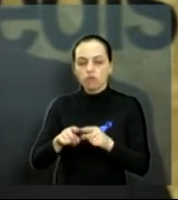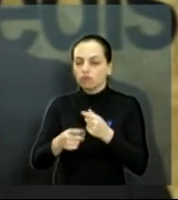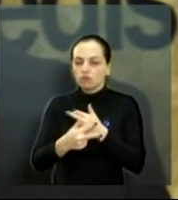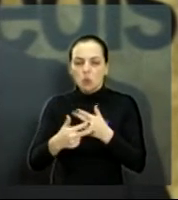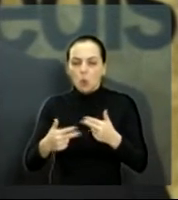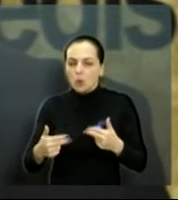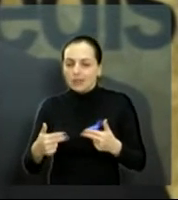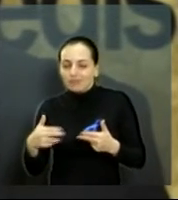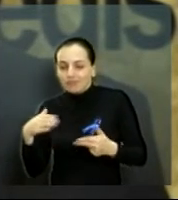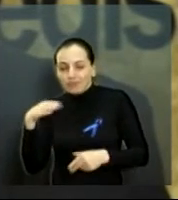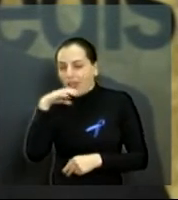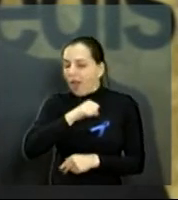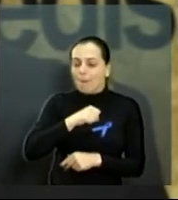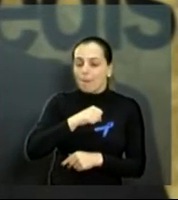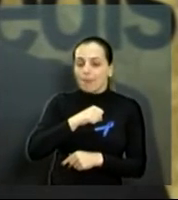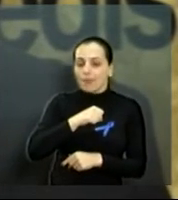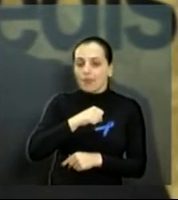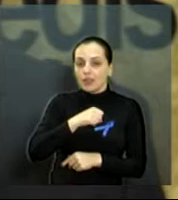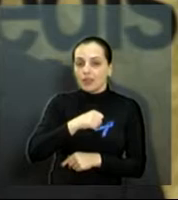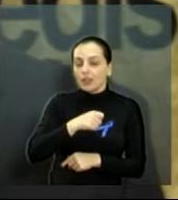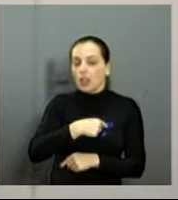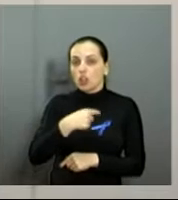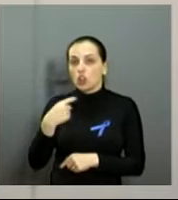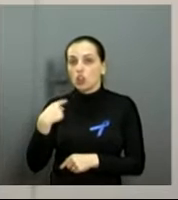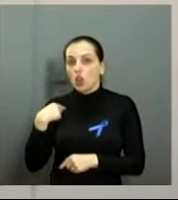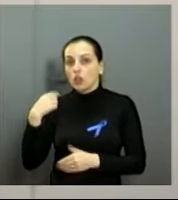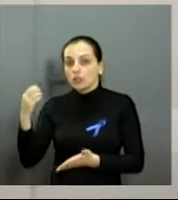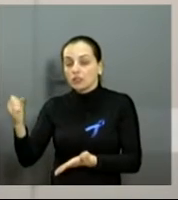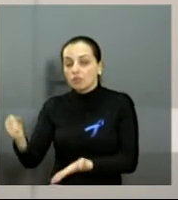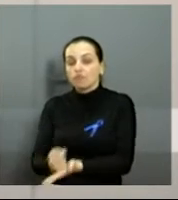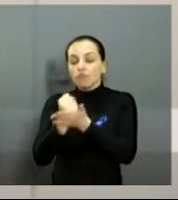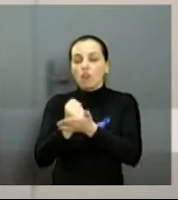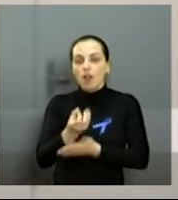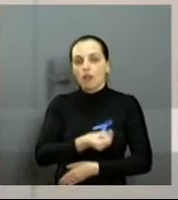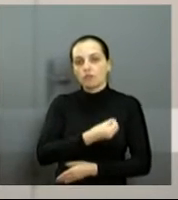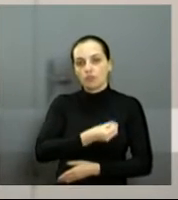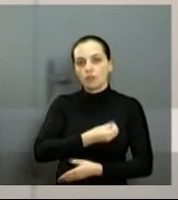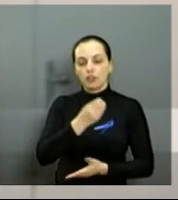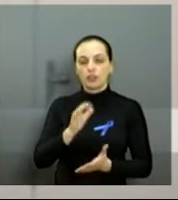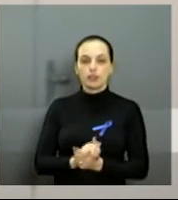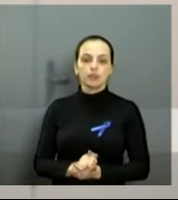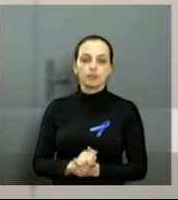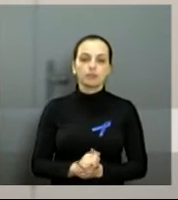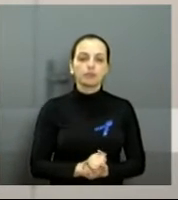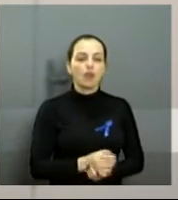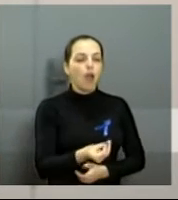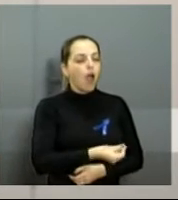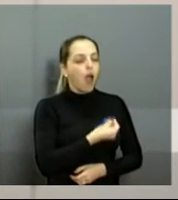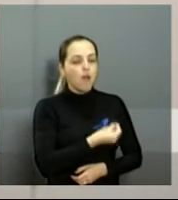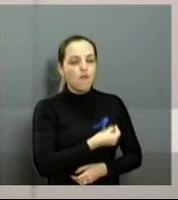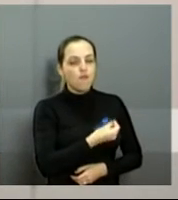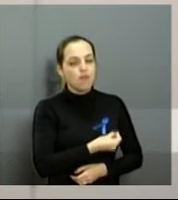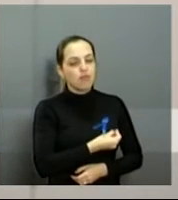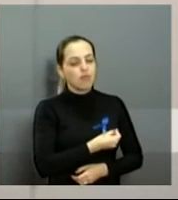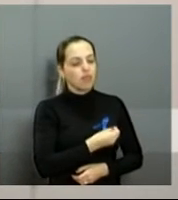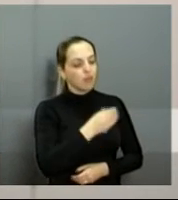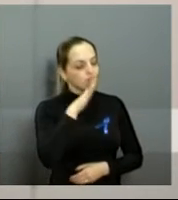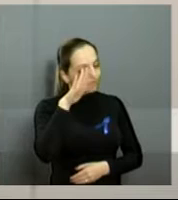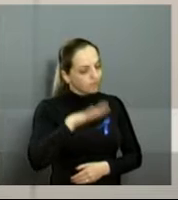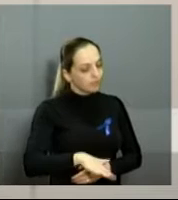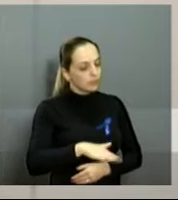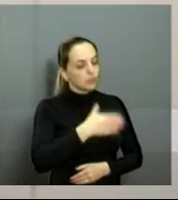segundo, a gente pode estar salvando uma vida. A vida desse menino não volta, mas